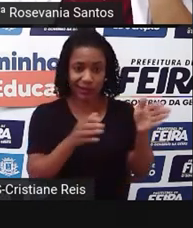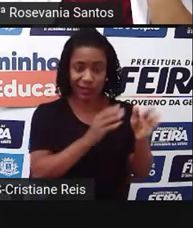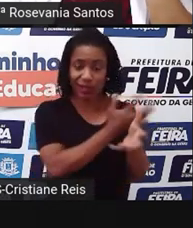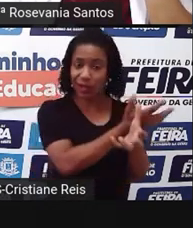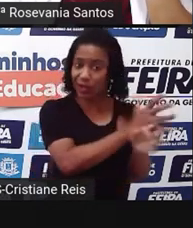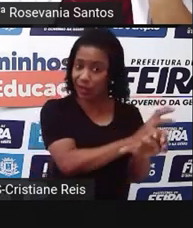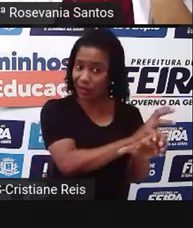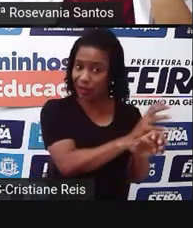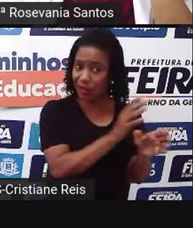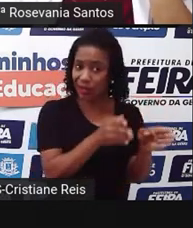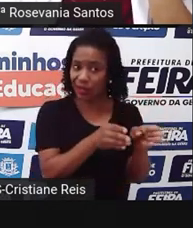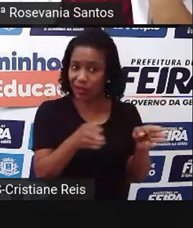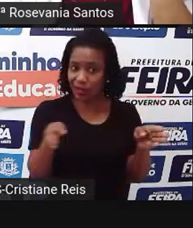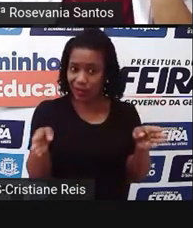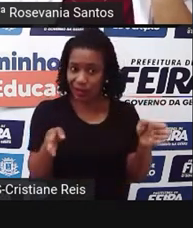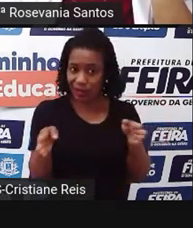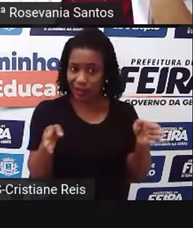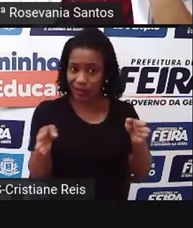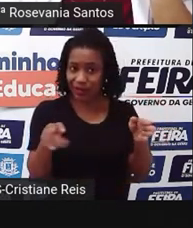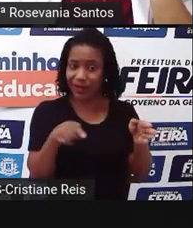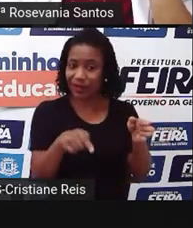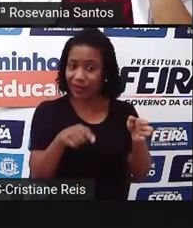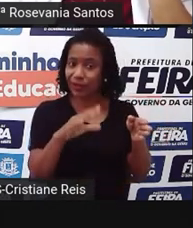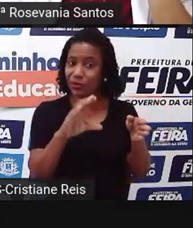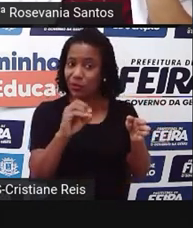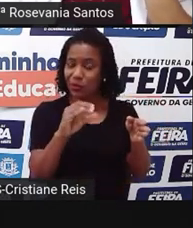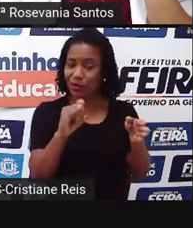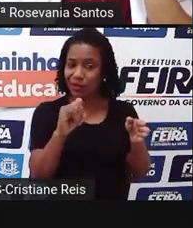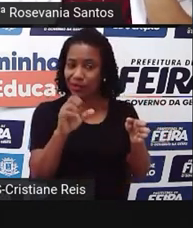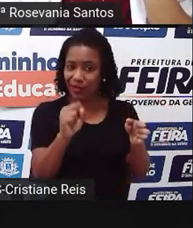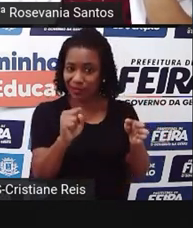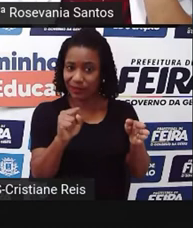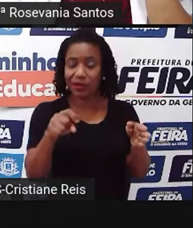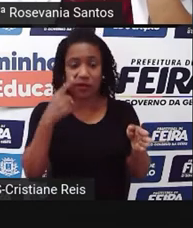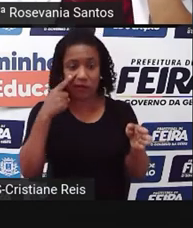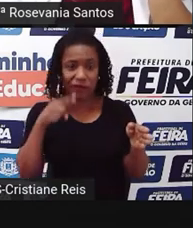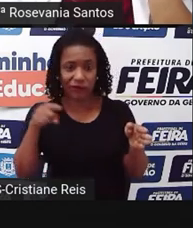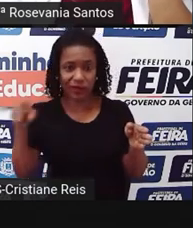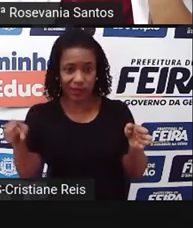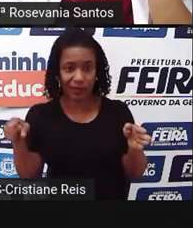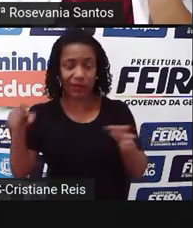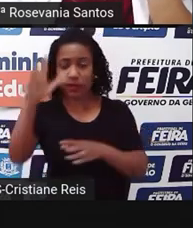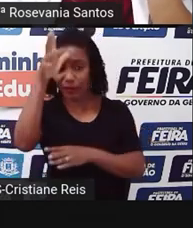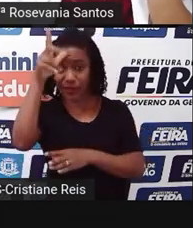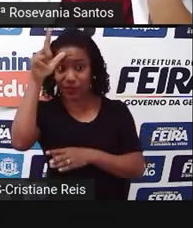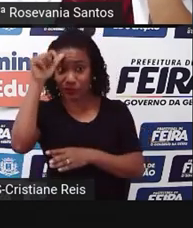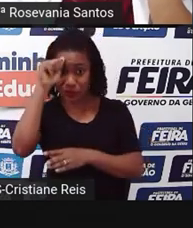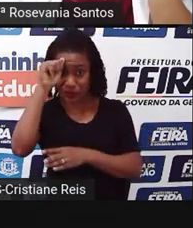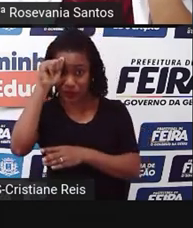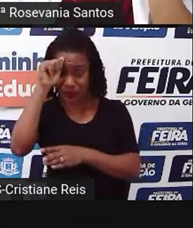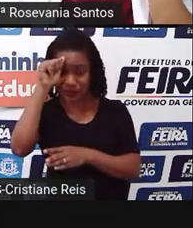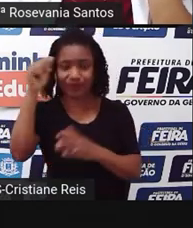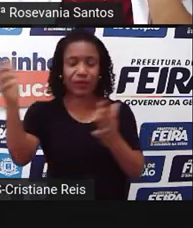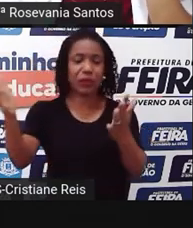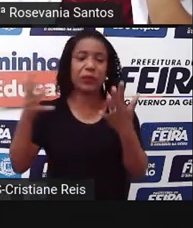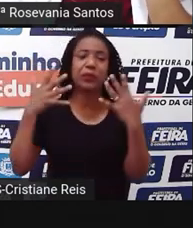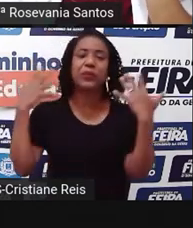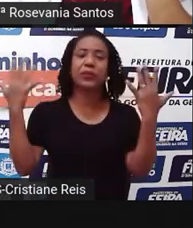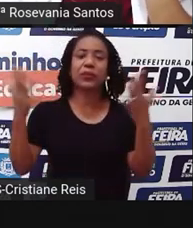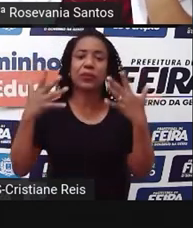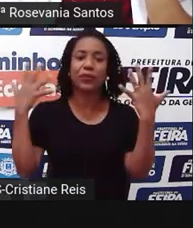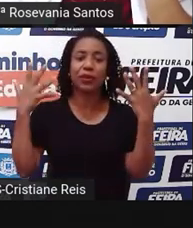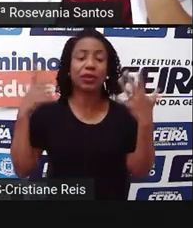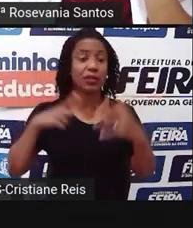Caatinga, ocupa os estados do Maranhão, Piauí e Ceará, como vocês estão percebendo, Pará e o norte de